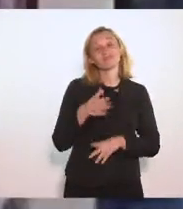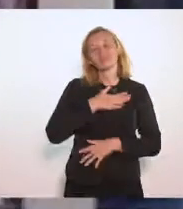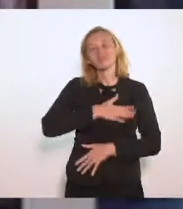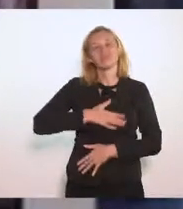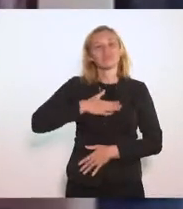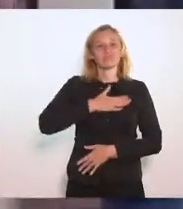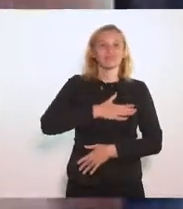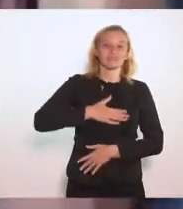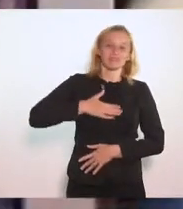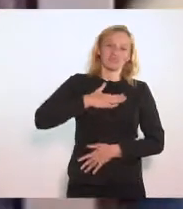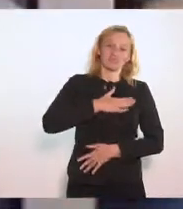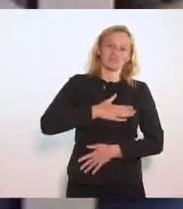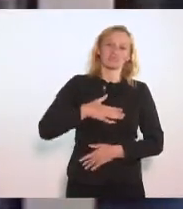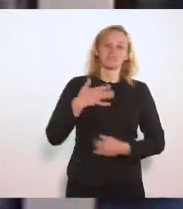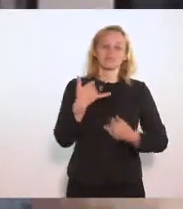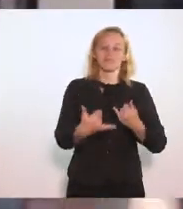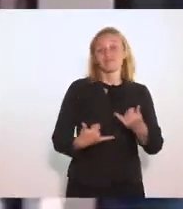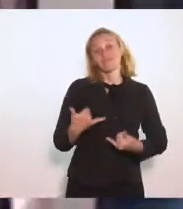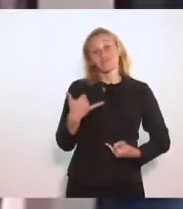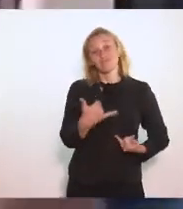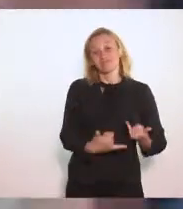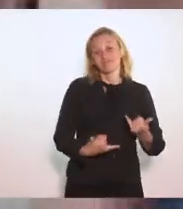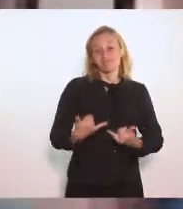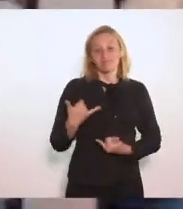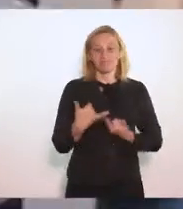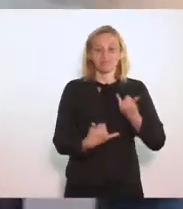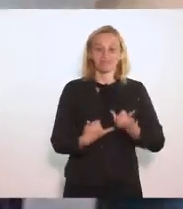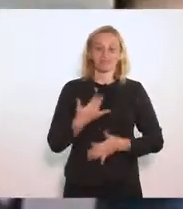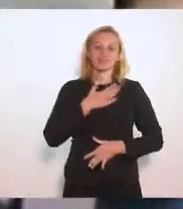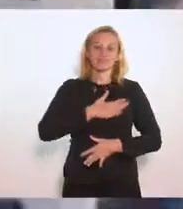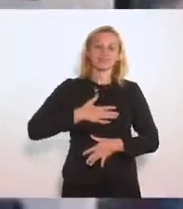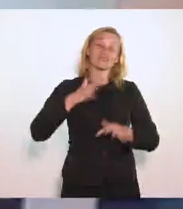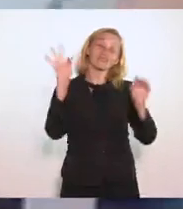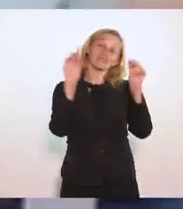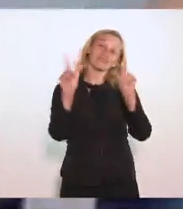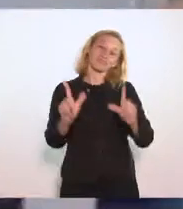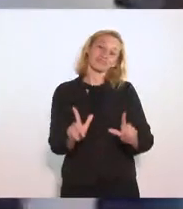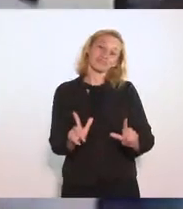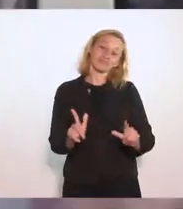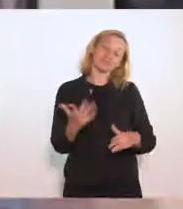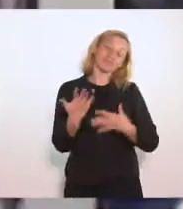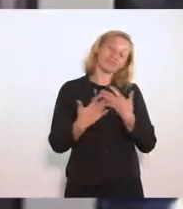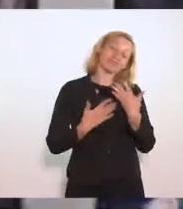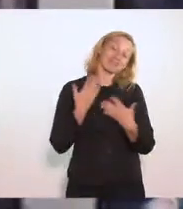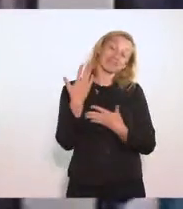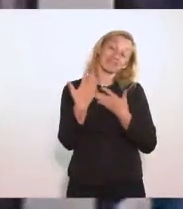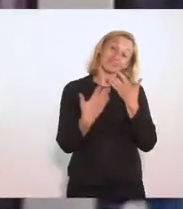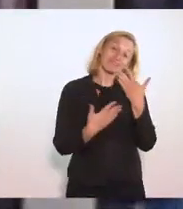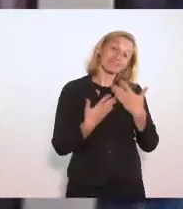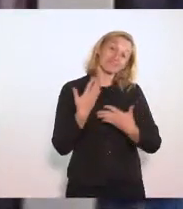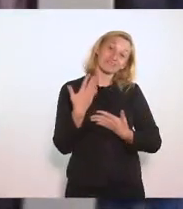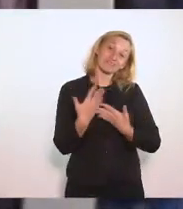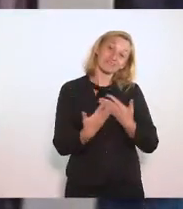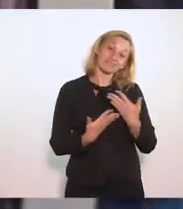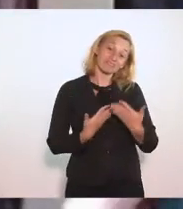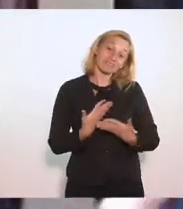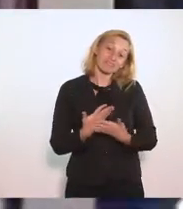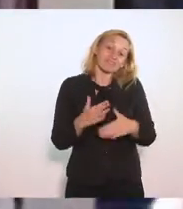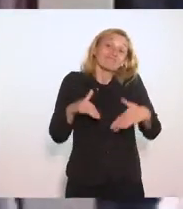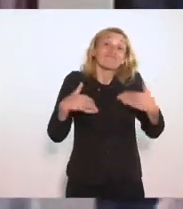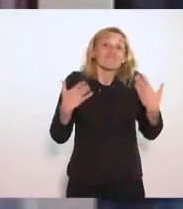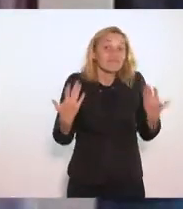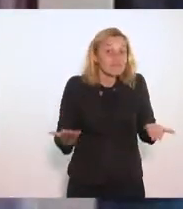Da brincadeira O povo que gosta Da felicidade Da alegria Então